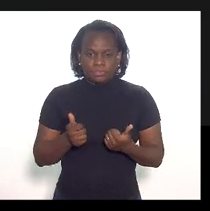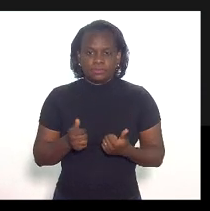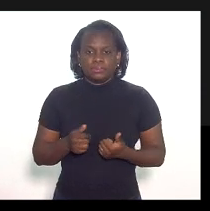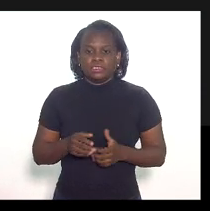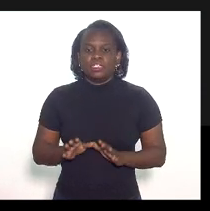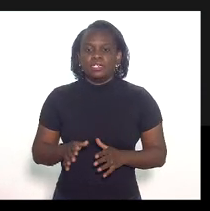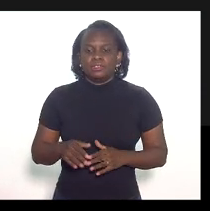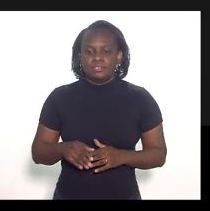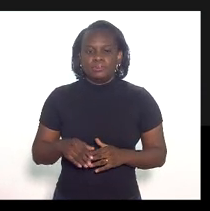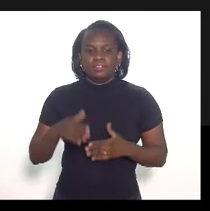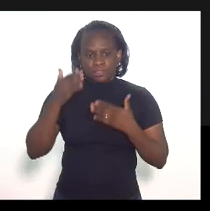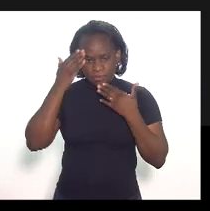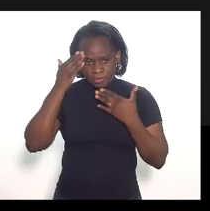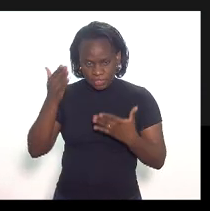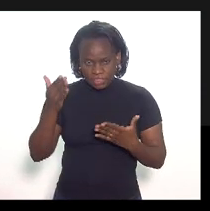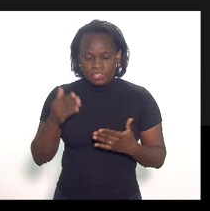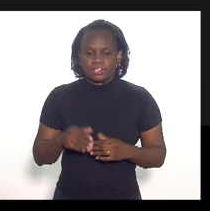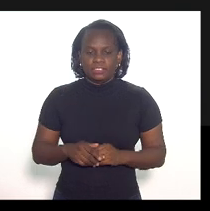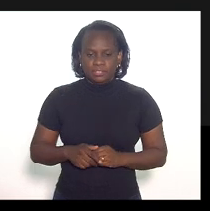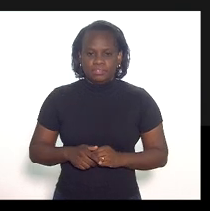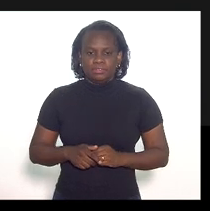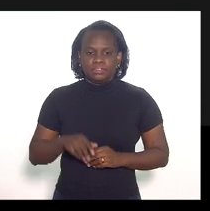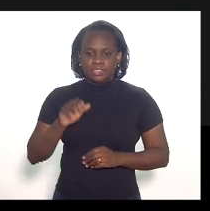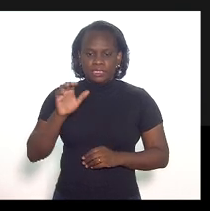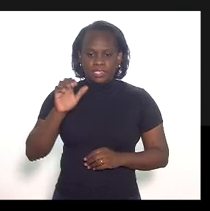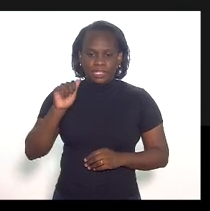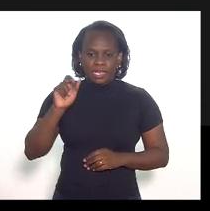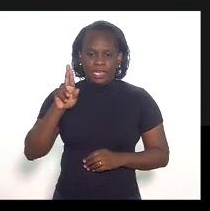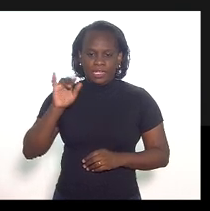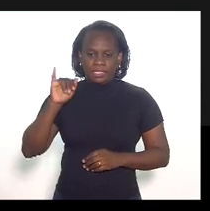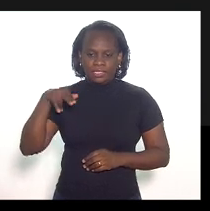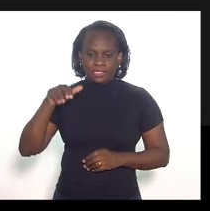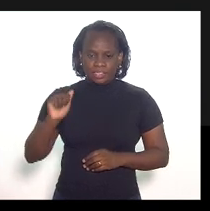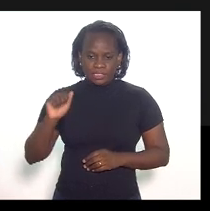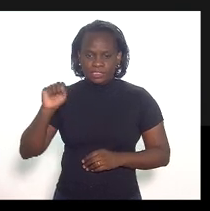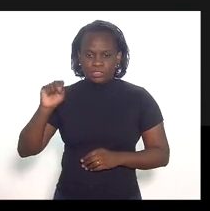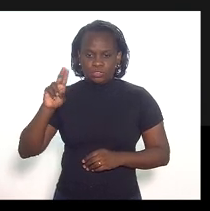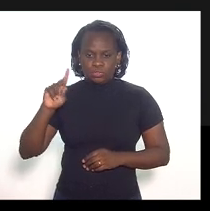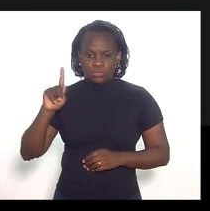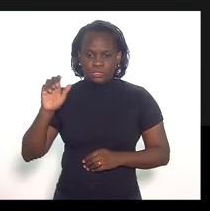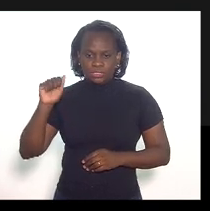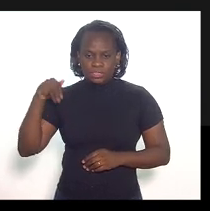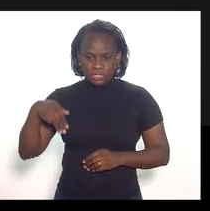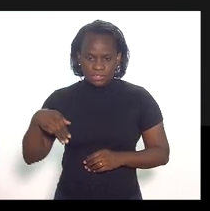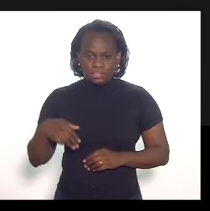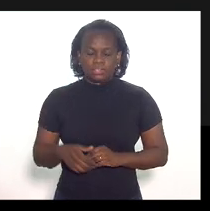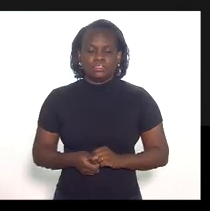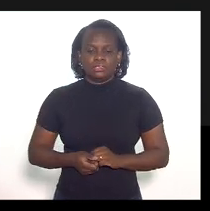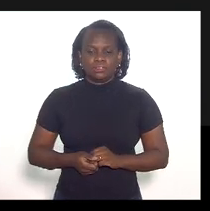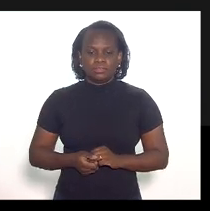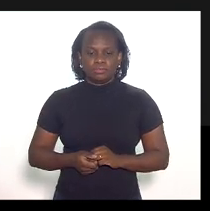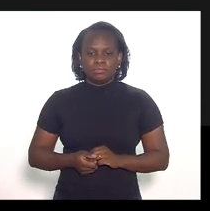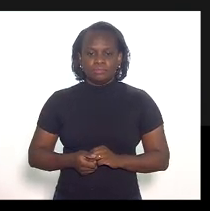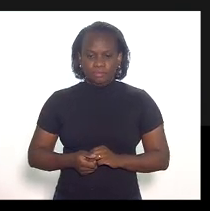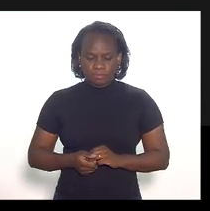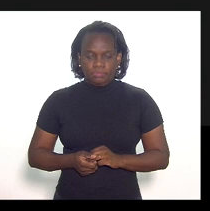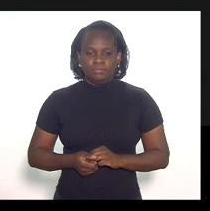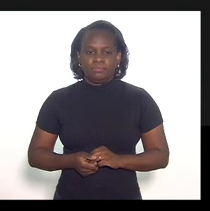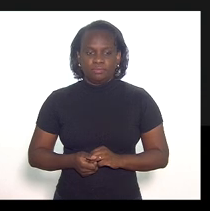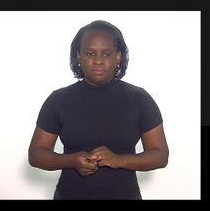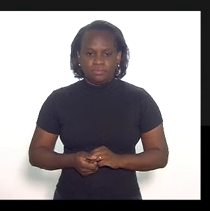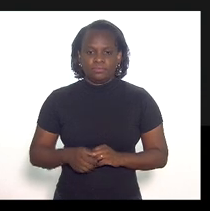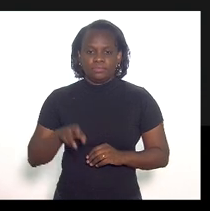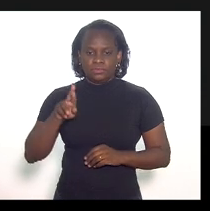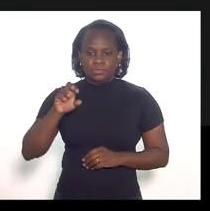Obrigado, doutora Karine presente, Karina Susan Oliveira Gomes da Cuesta, e o procurador